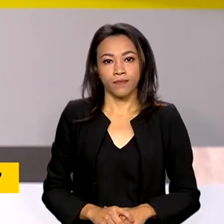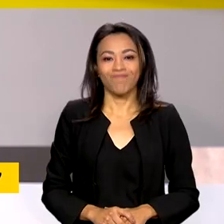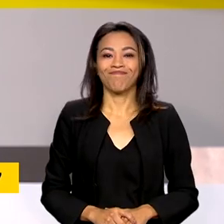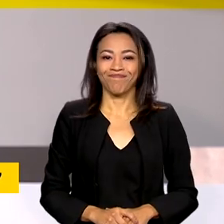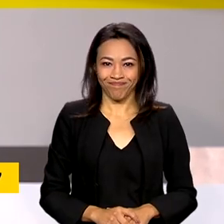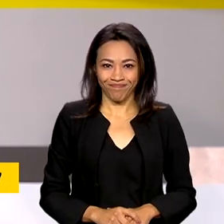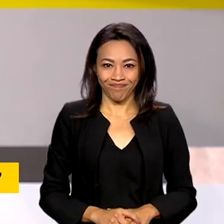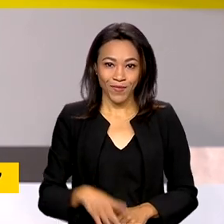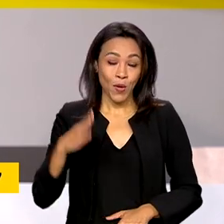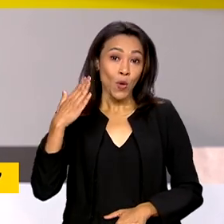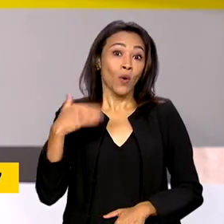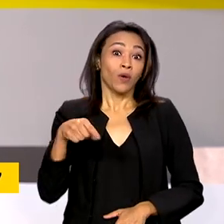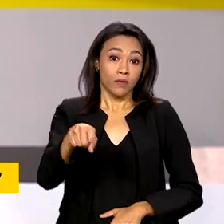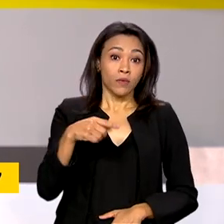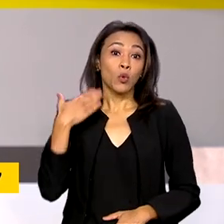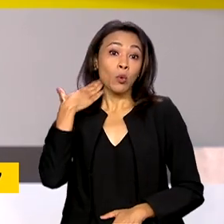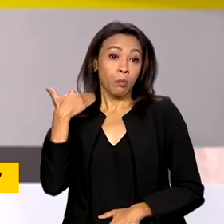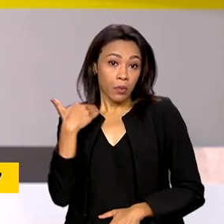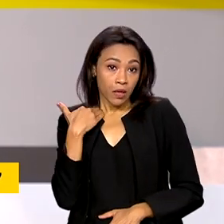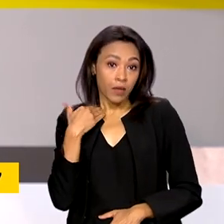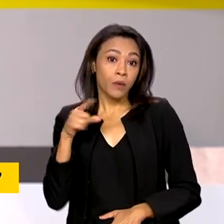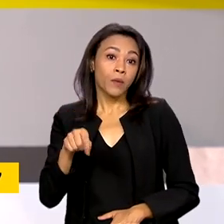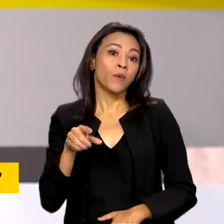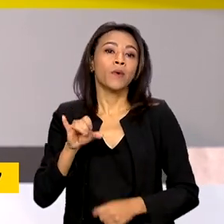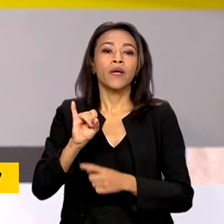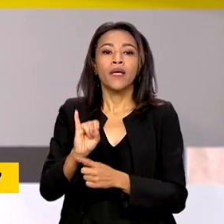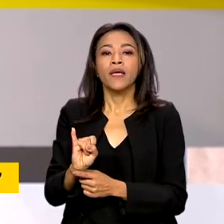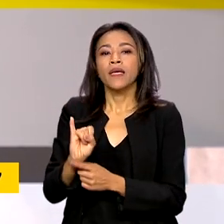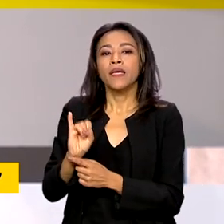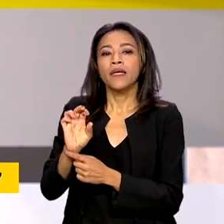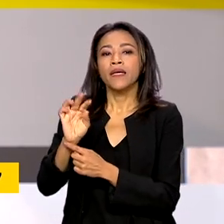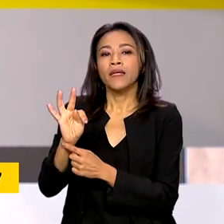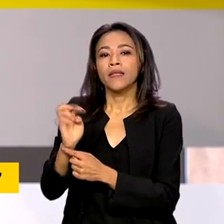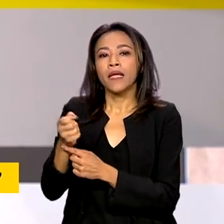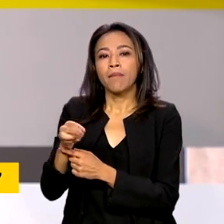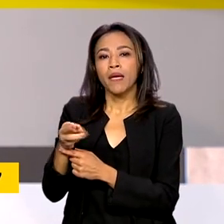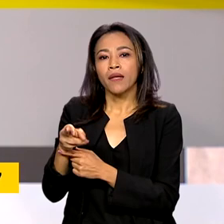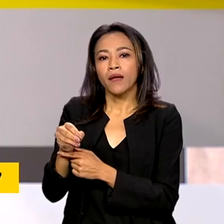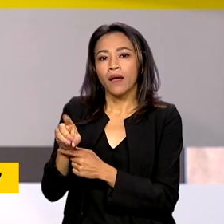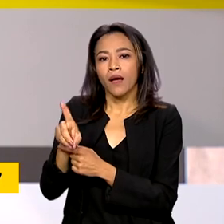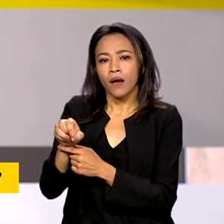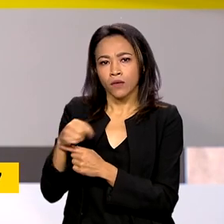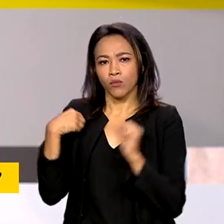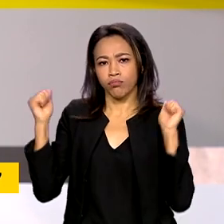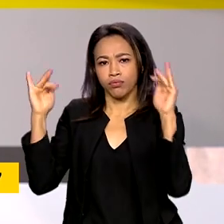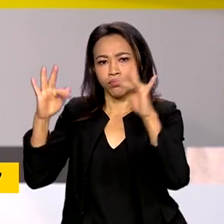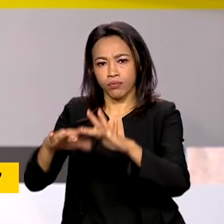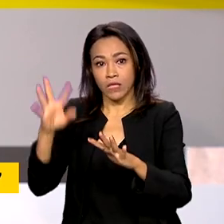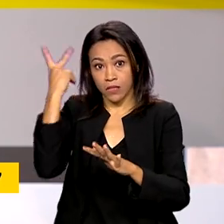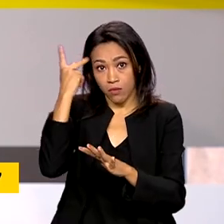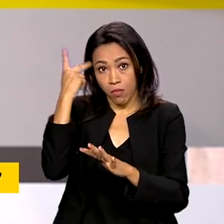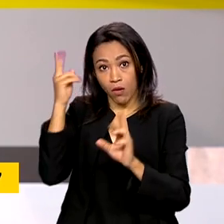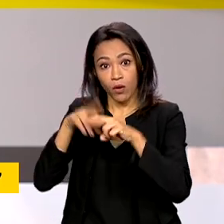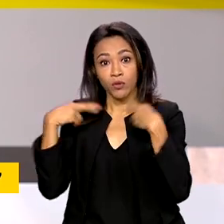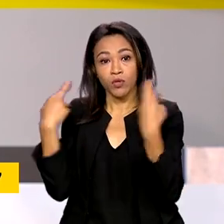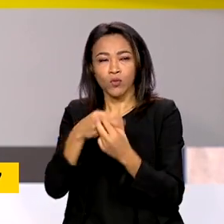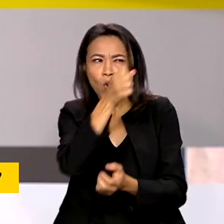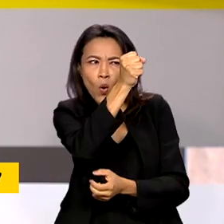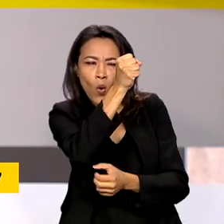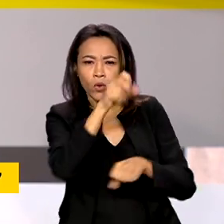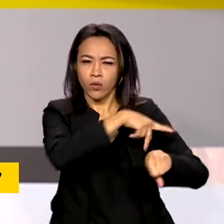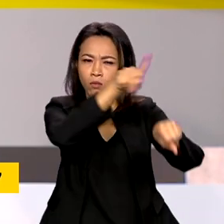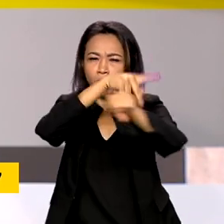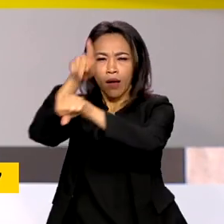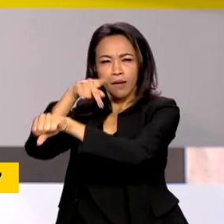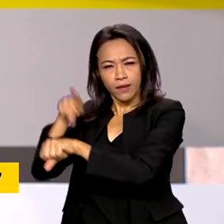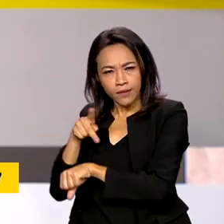O Banco Interamericano de Desenvolvimento reuniu em São Paulo representantes dos governos dos oito países que fazem